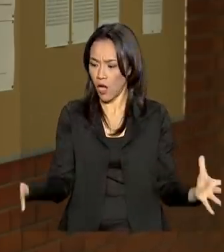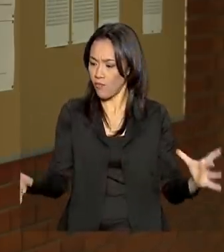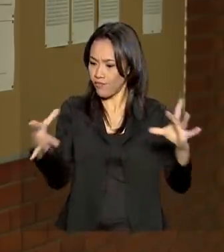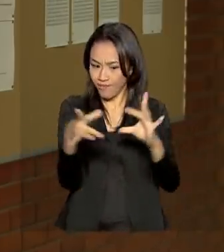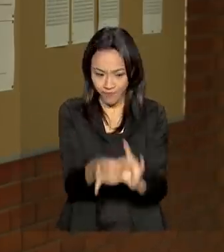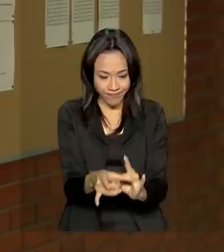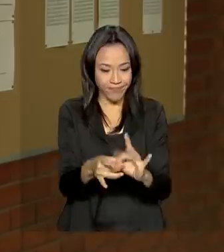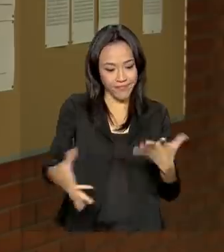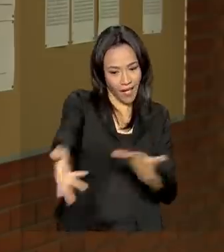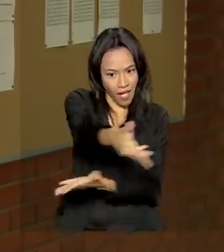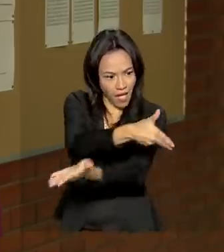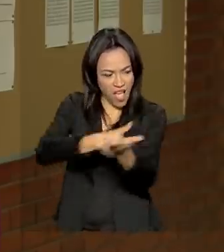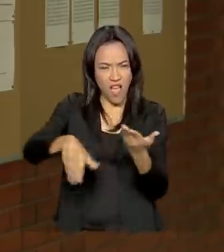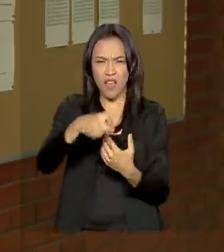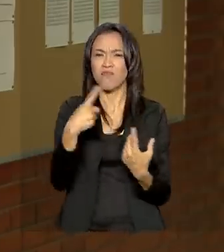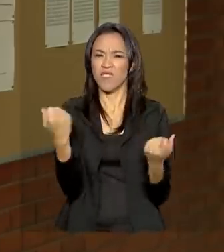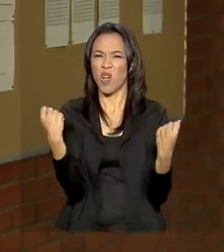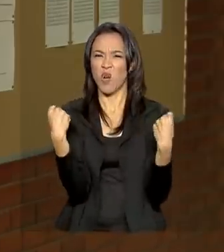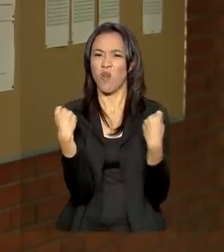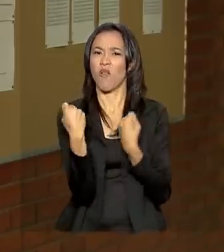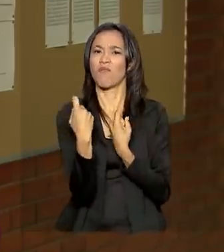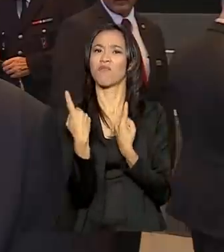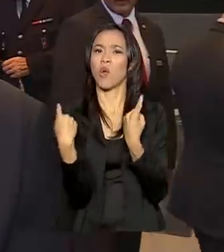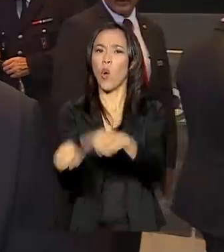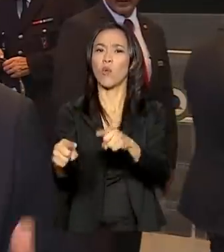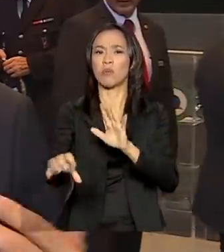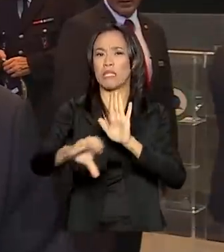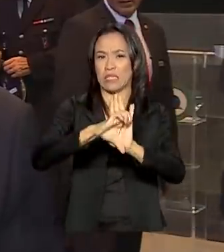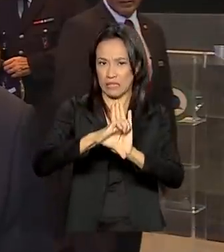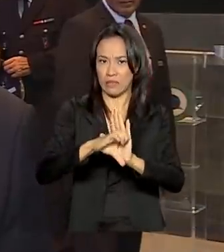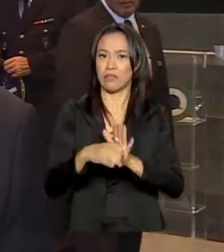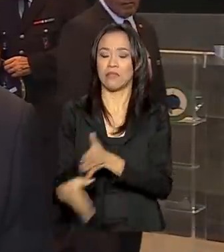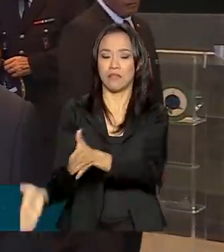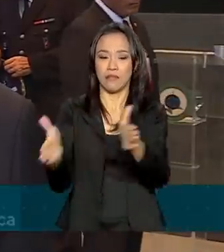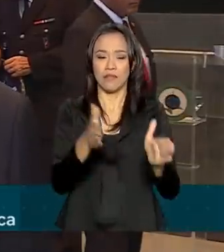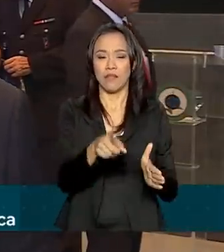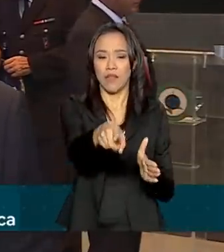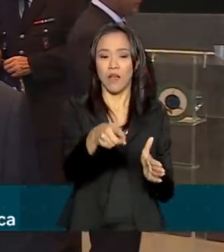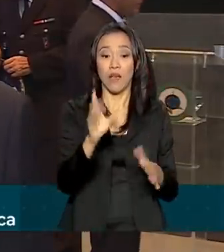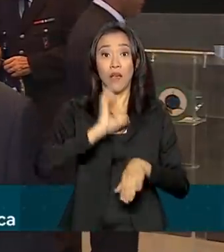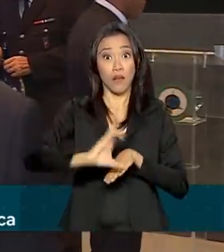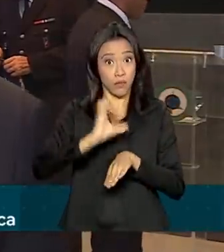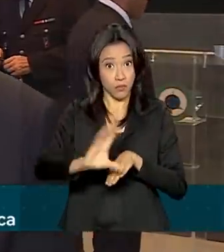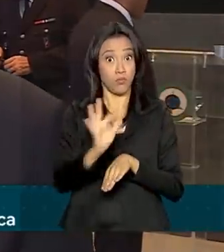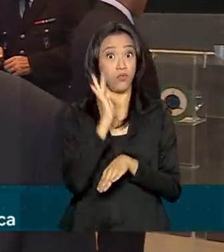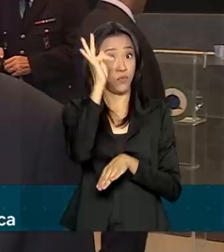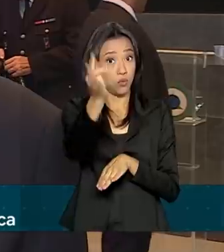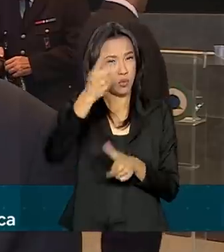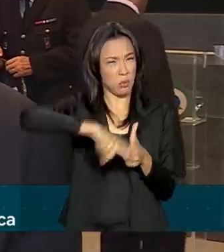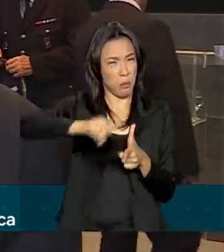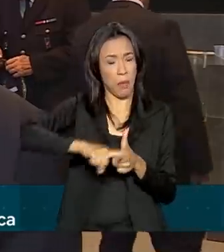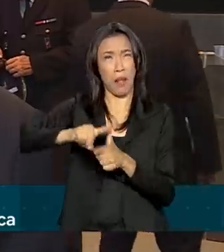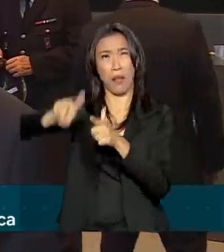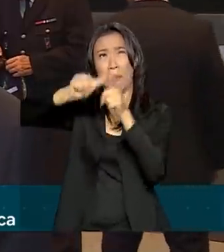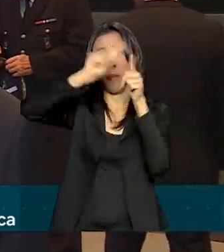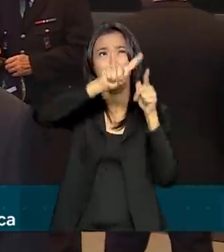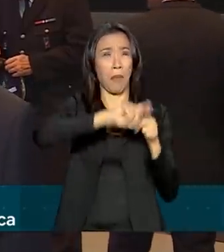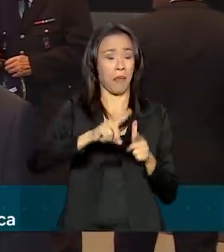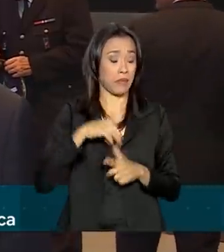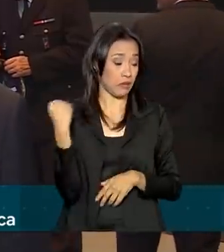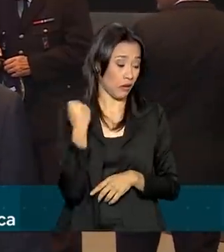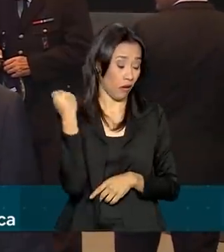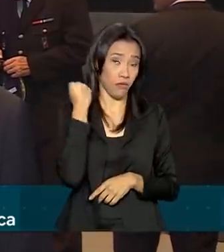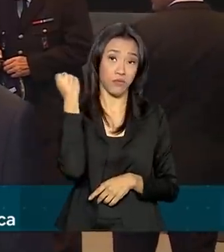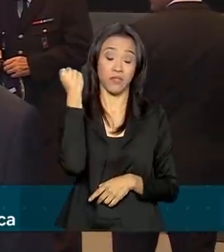justamente para combater o crime organizado. Esse é um curso para o futuro. Os problemas de segurança pública no Brasil são problemas graves,